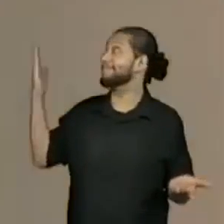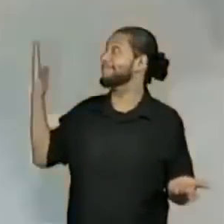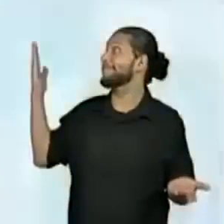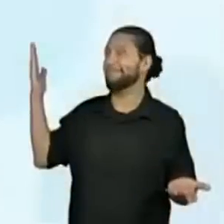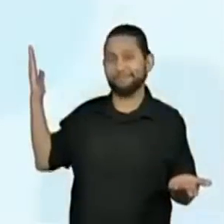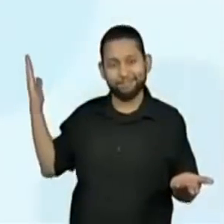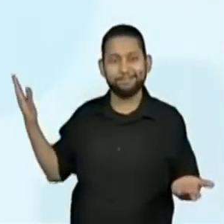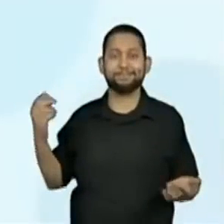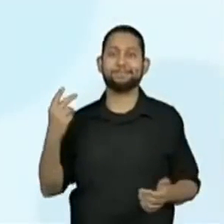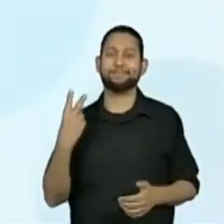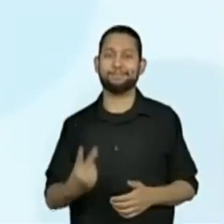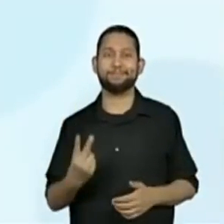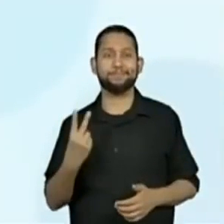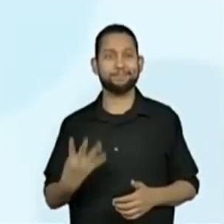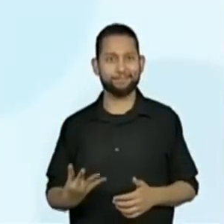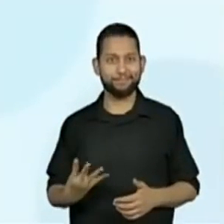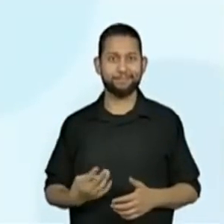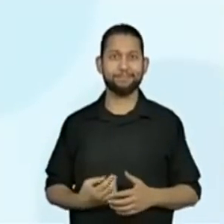24.